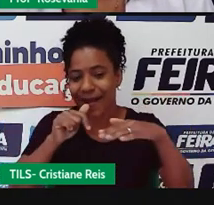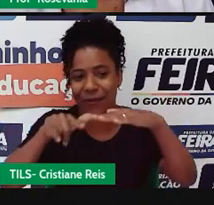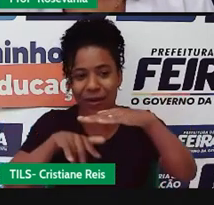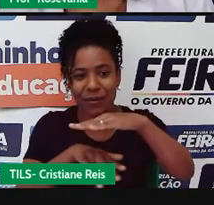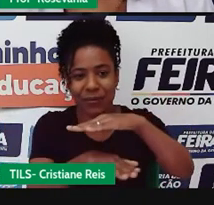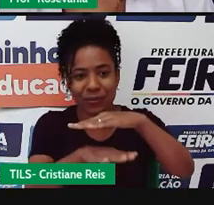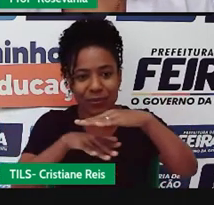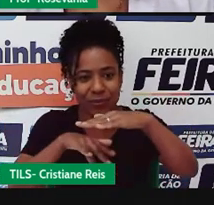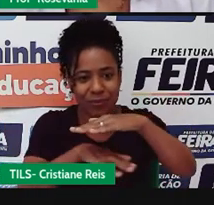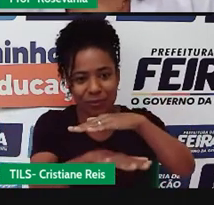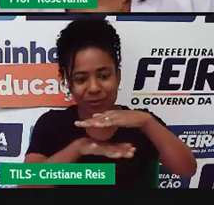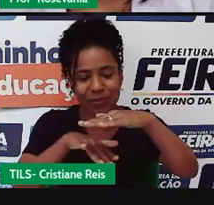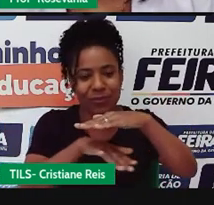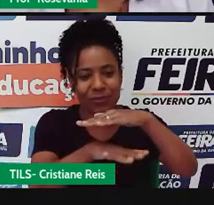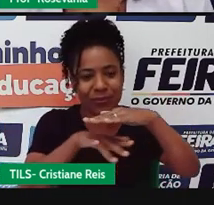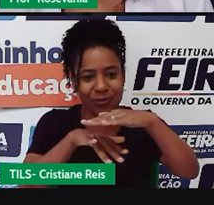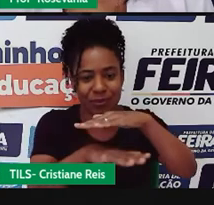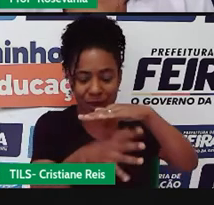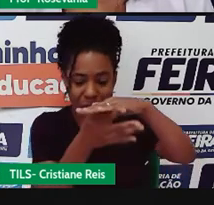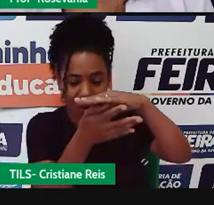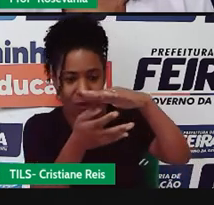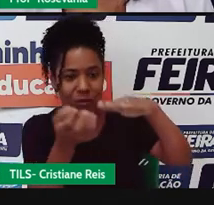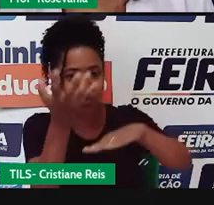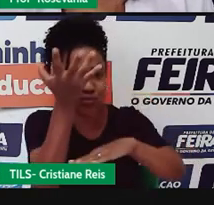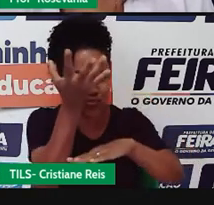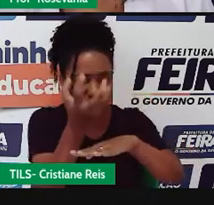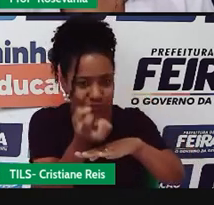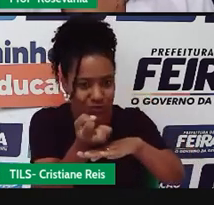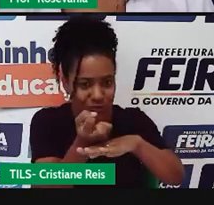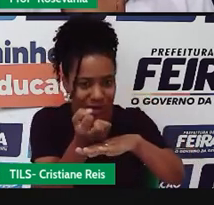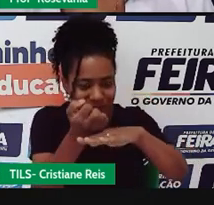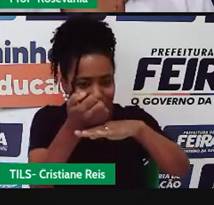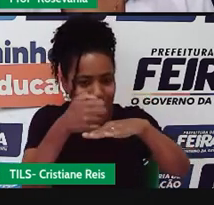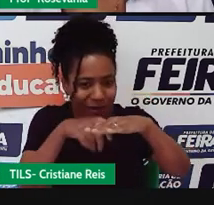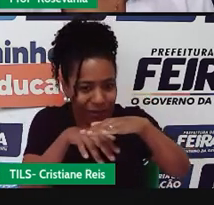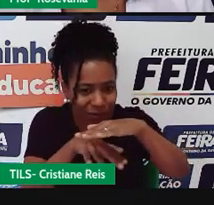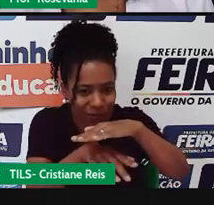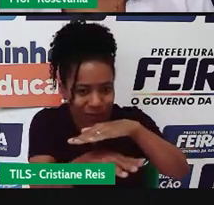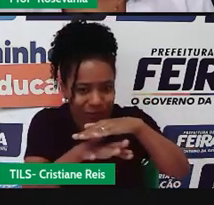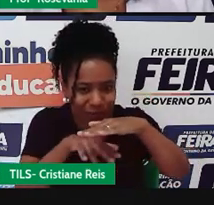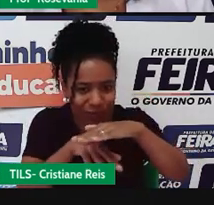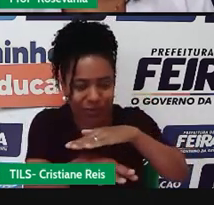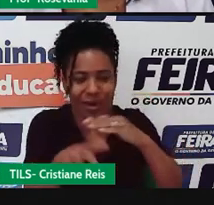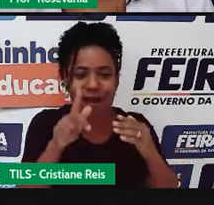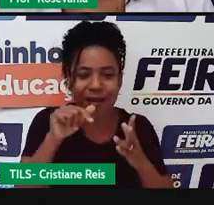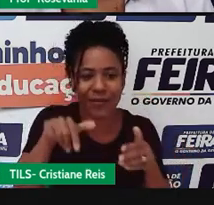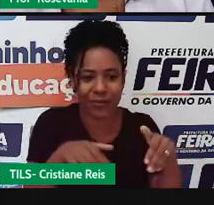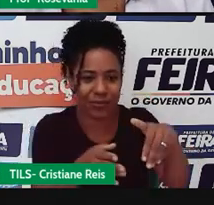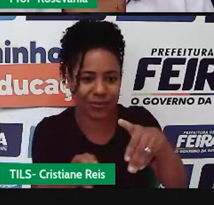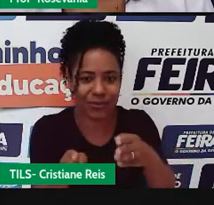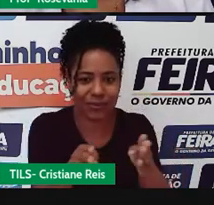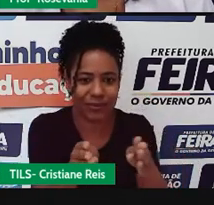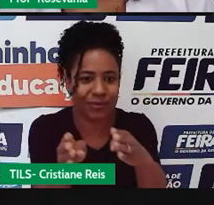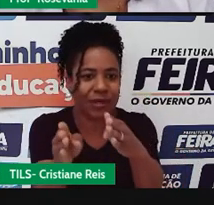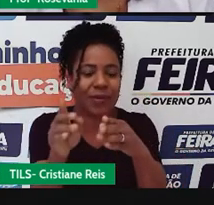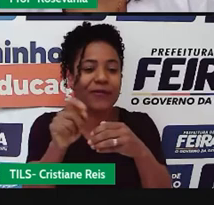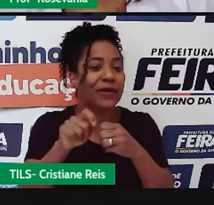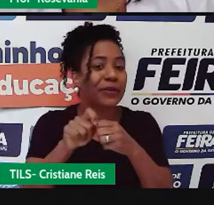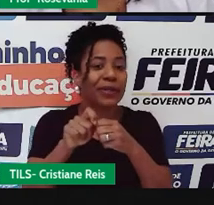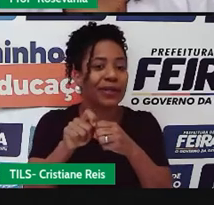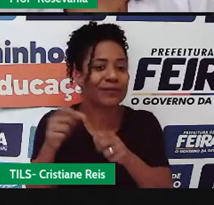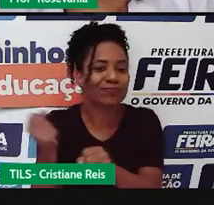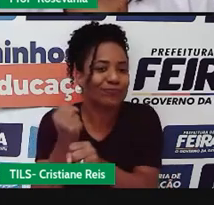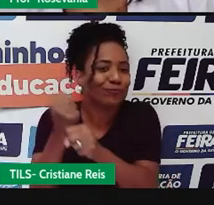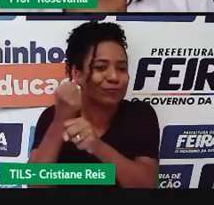as águas que infiltraram, também para abastecer, né, os nossos rios, aí eu acabo impermeabilizando o solo, né, com as pavimentações,